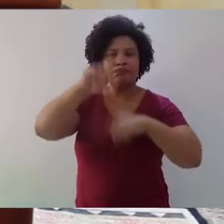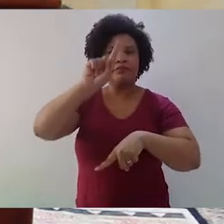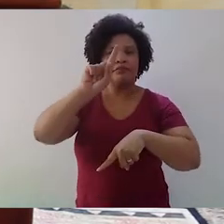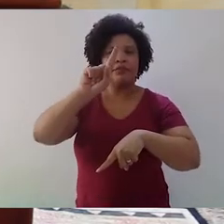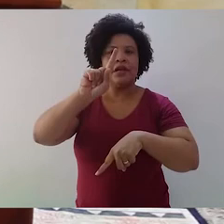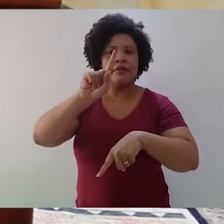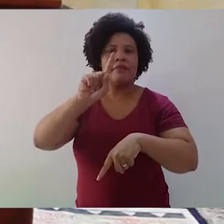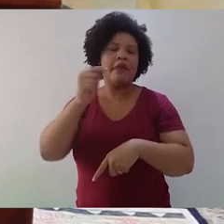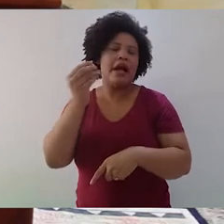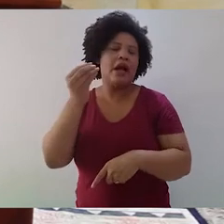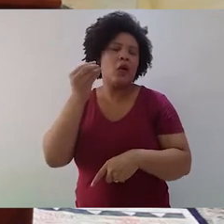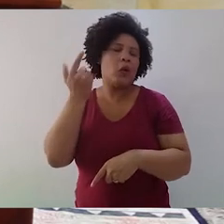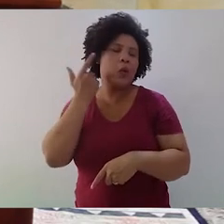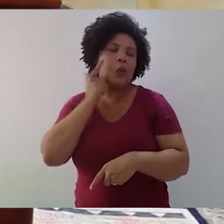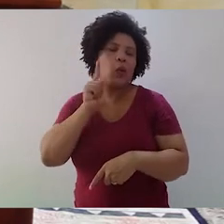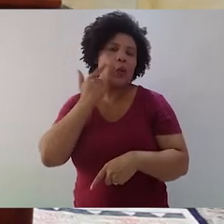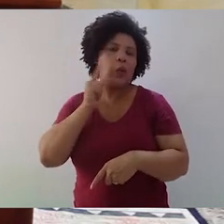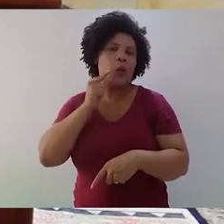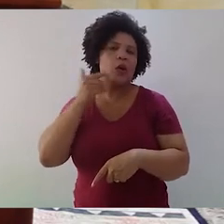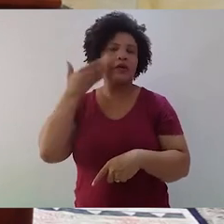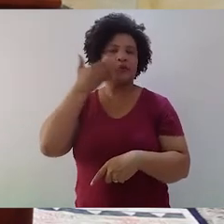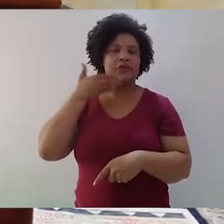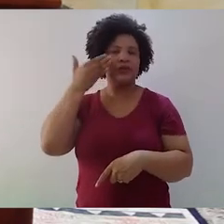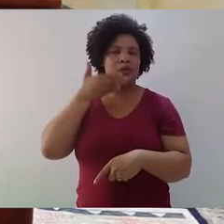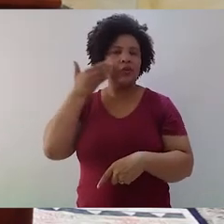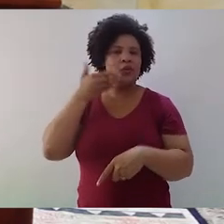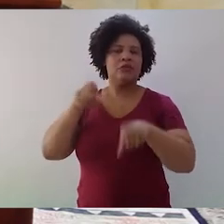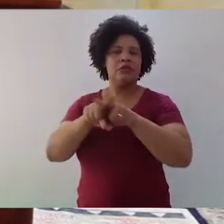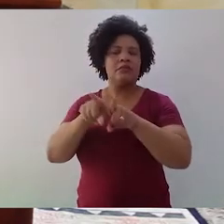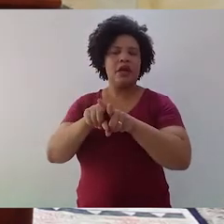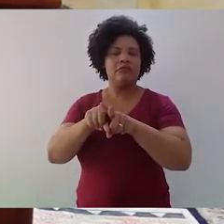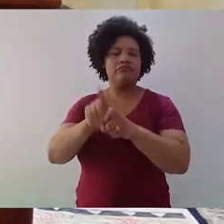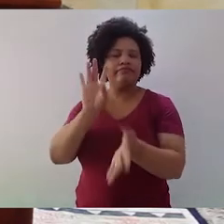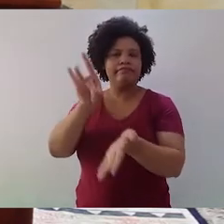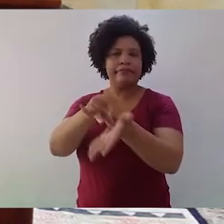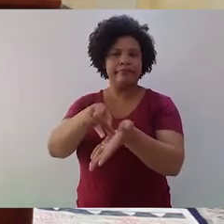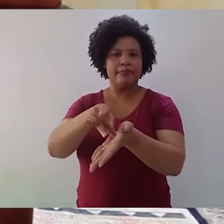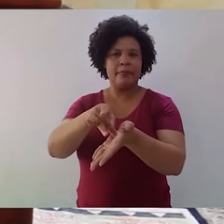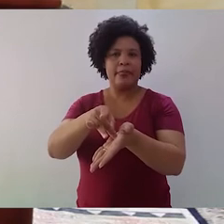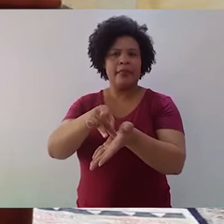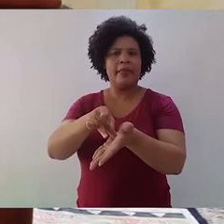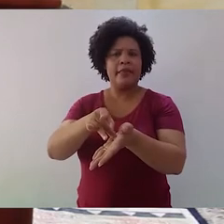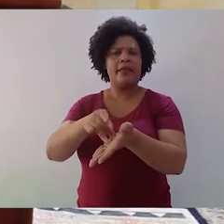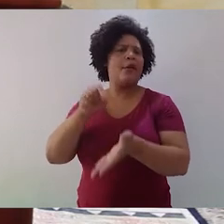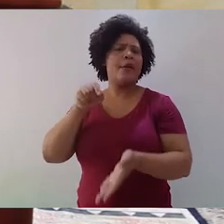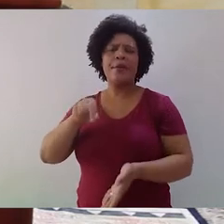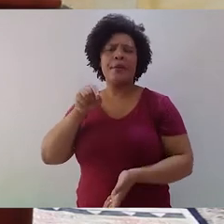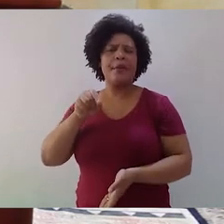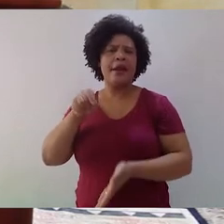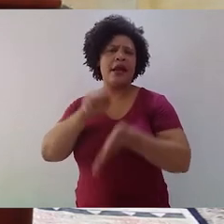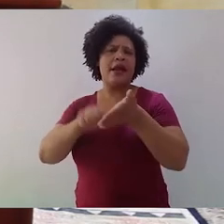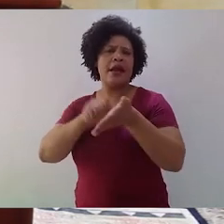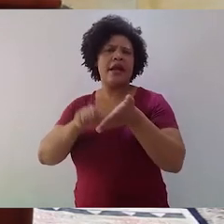articular as dimensões do discurso e produzir discursos eficazes. O que a retórica vai oferecer ao escritor,